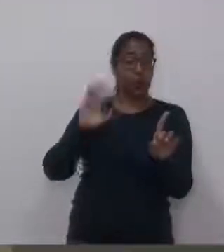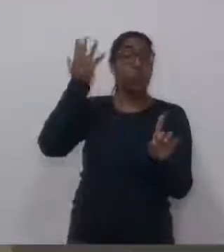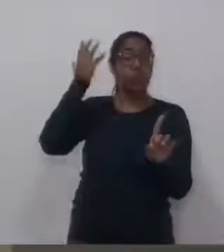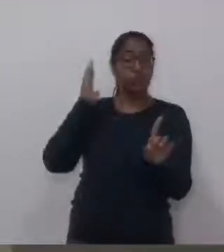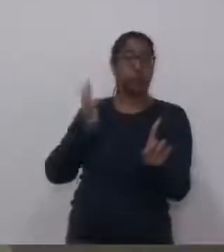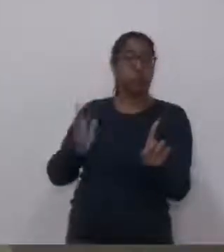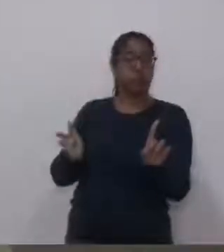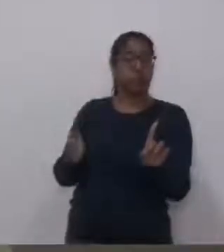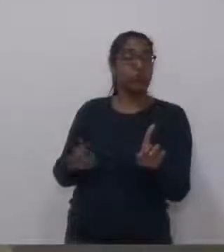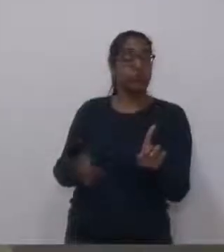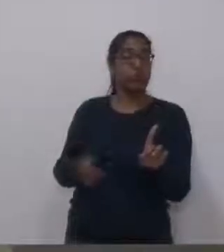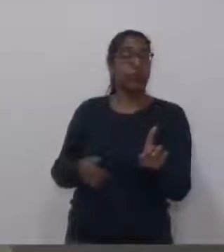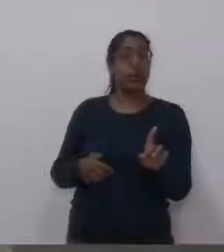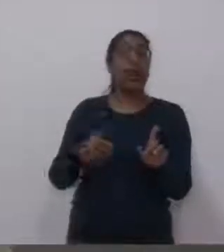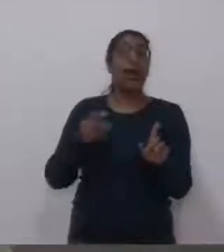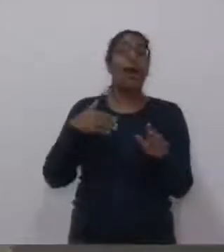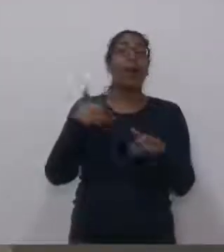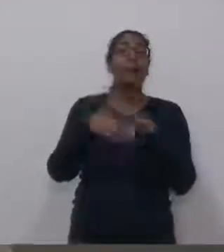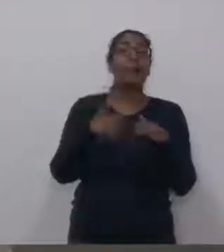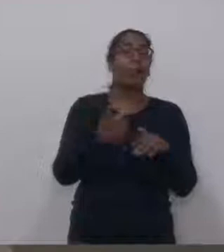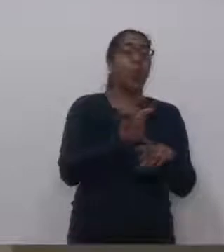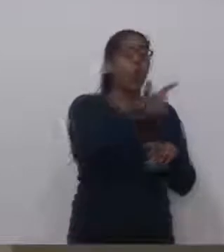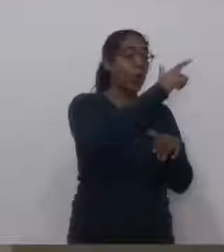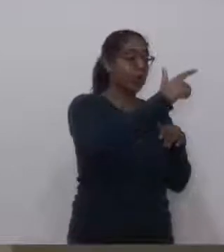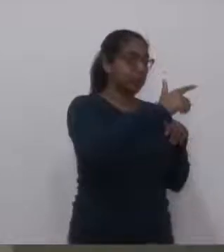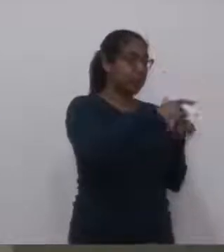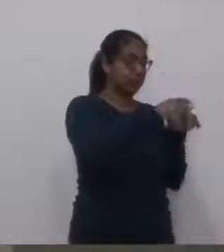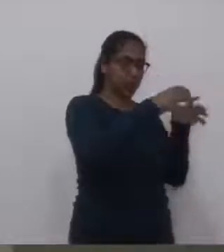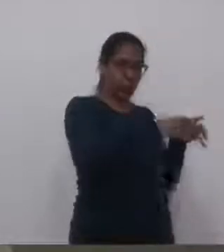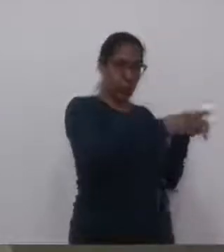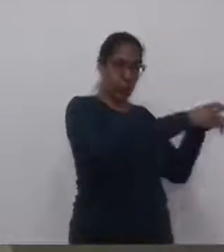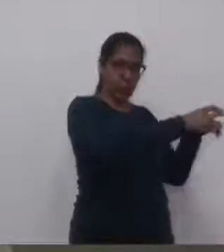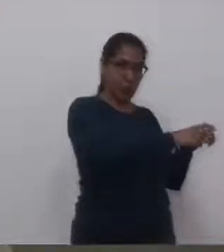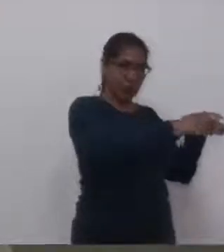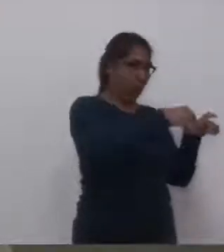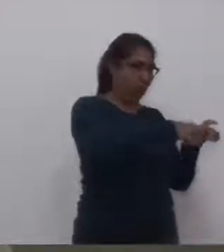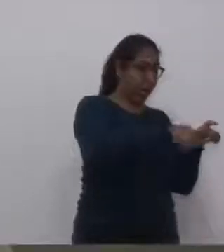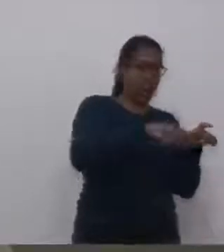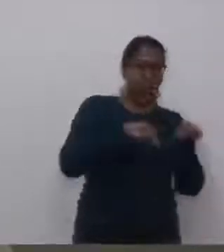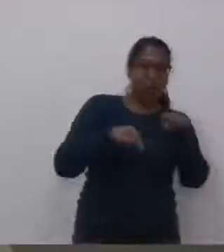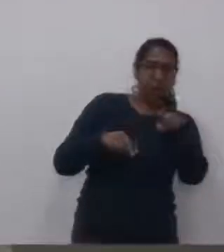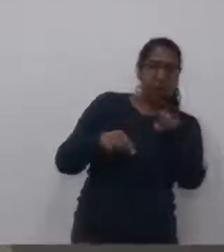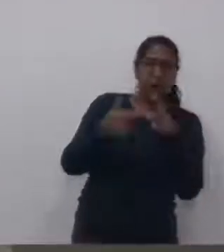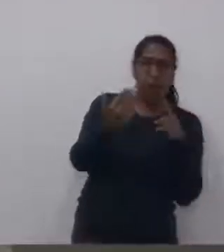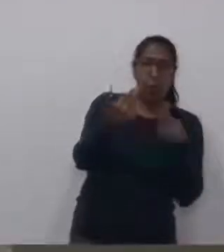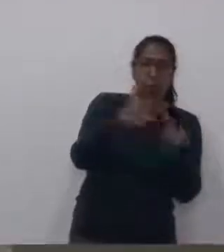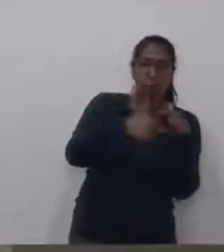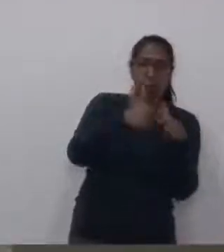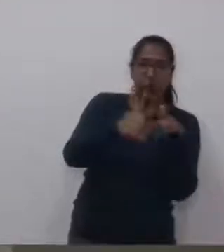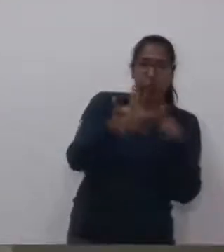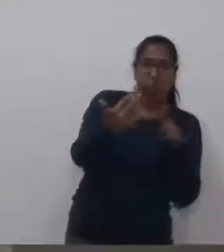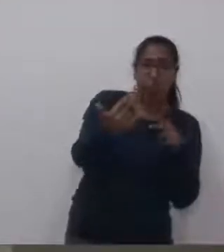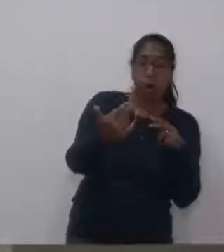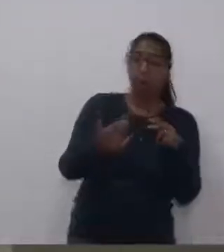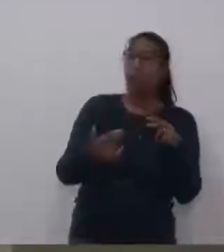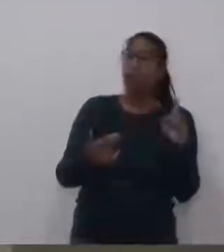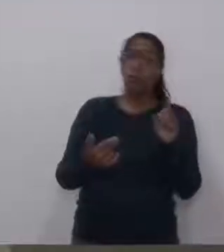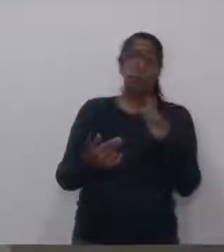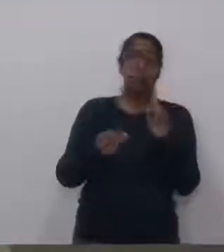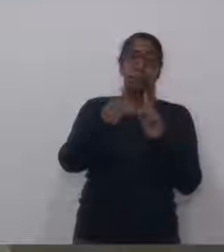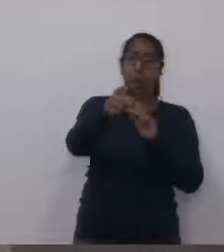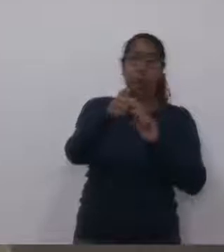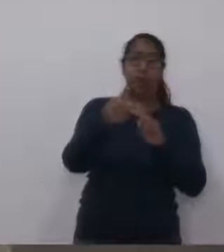a respingar nas outras, né, então é aquela história, quem não deve não teme, a entidade está trabalhando direitinho,